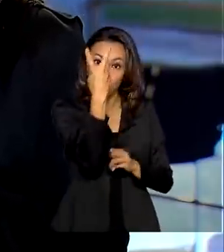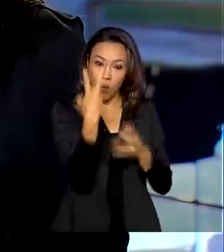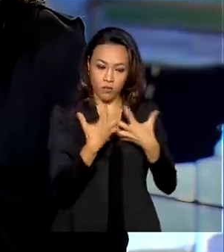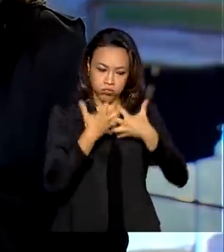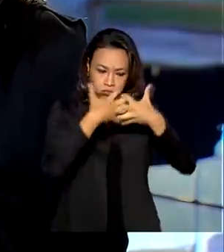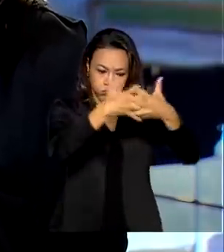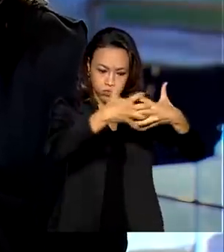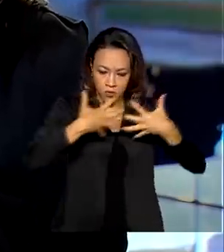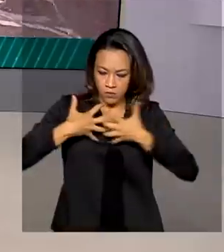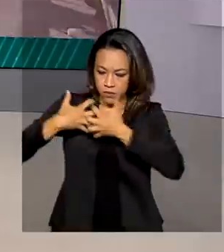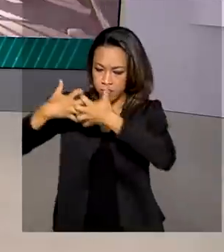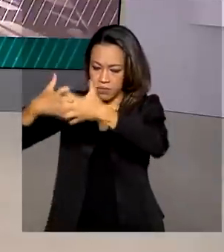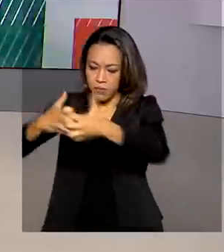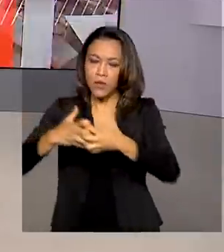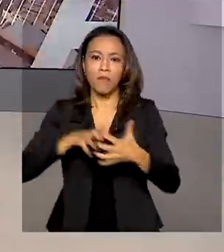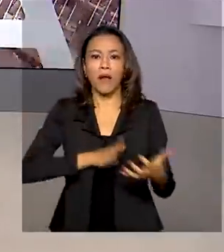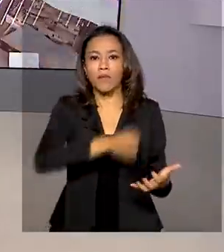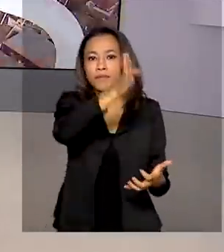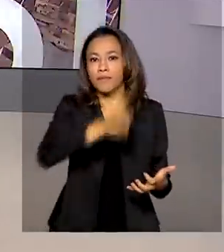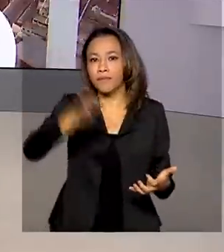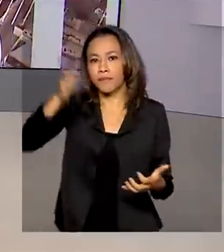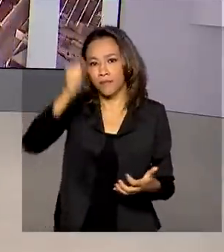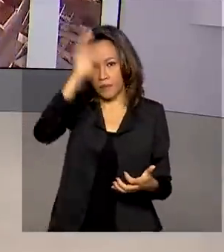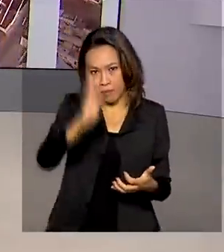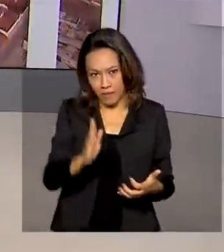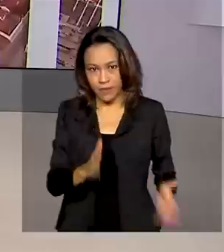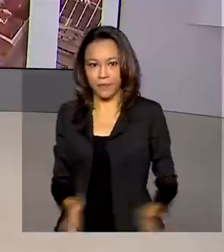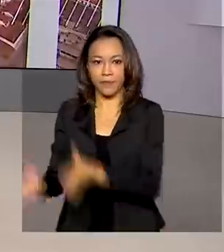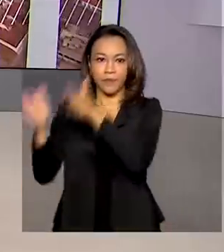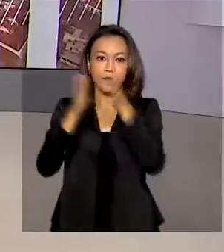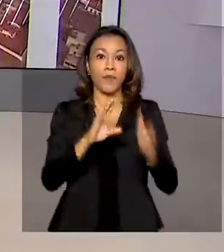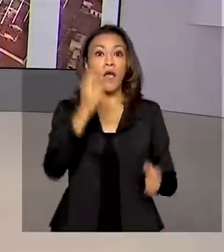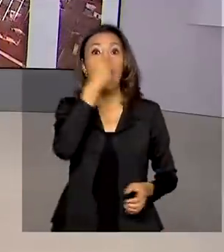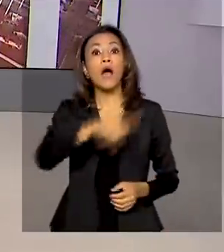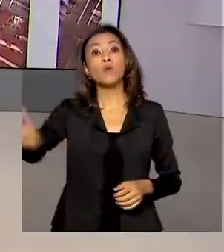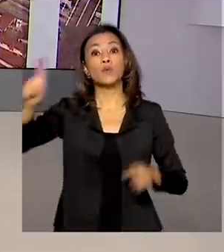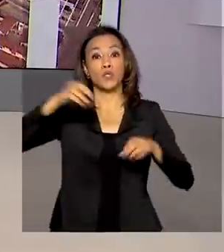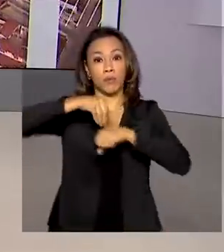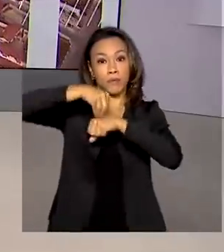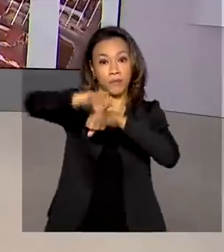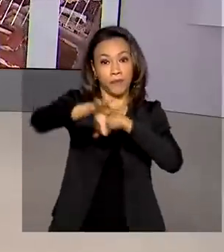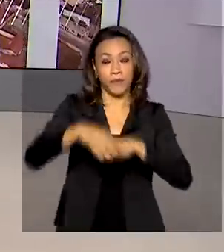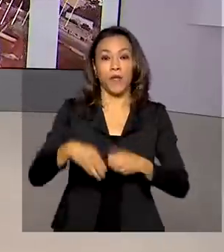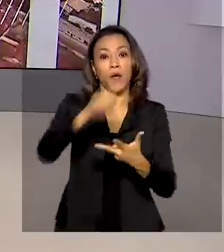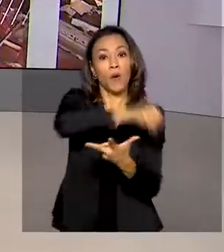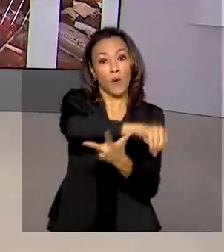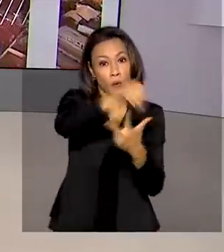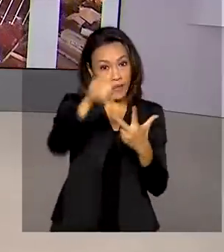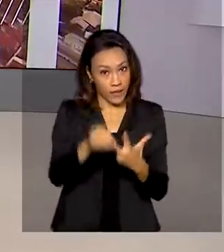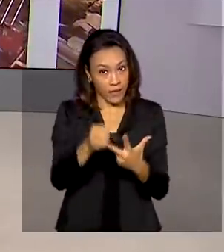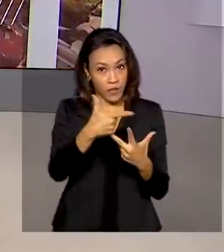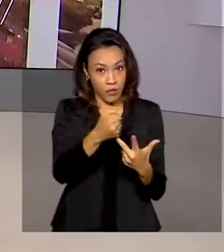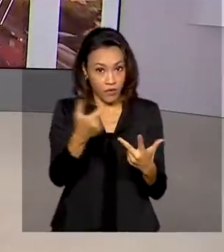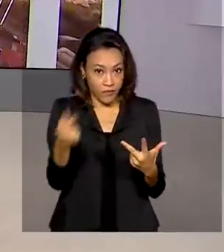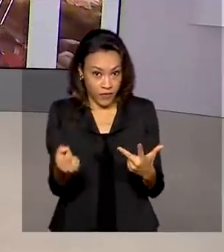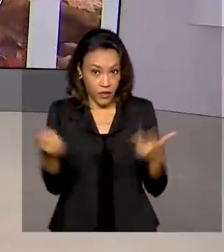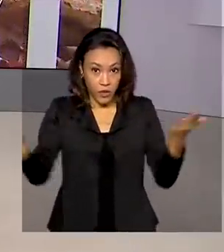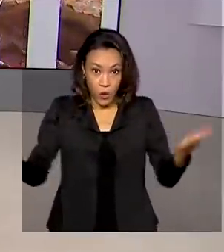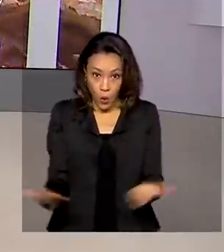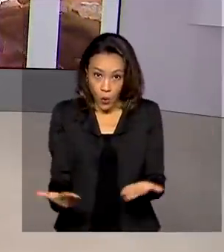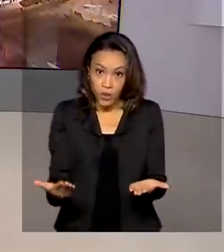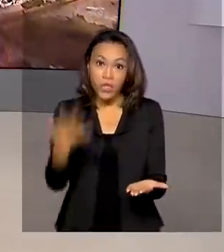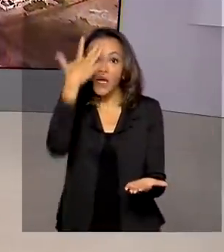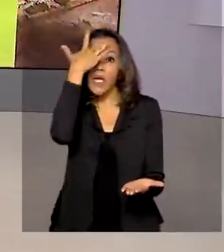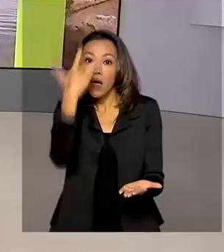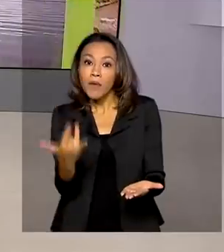percorrer o país. E uma última informação, o Exame Nacional do Ensino Médio 2020 será aplicado hoje e